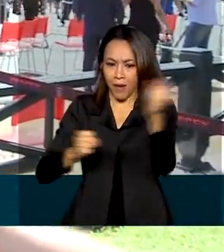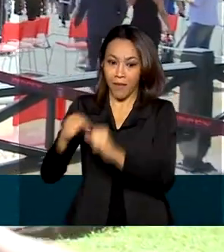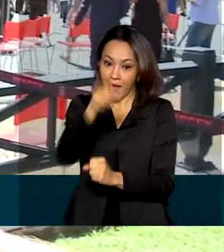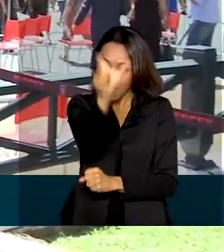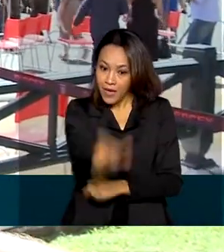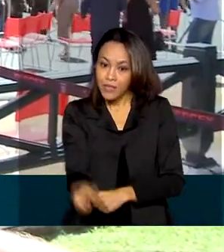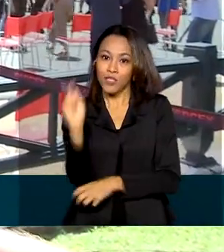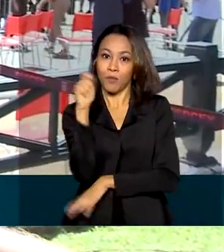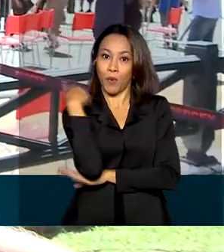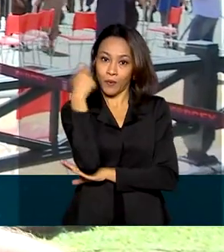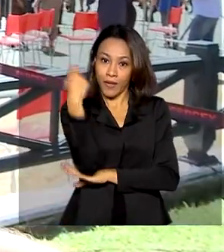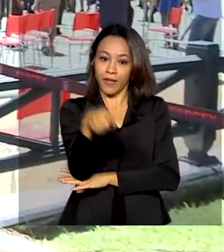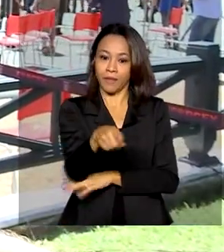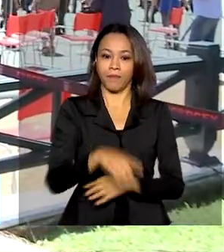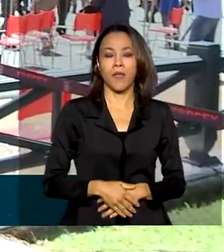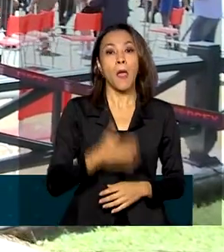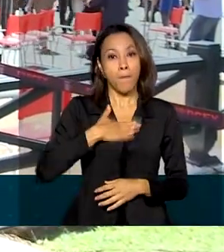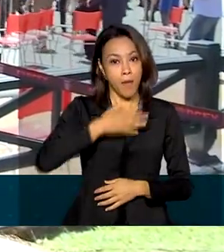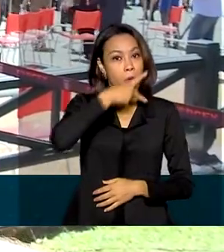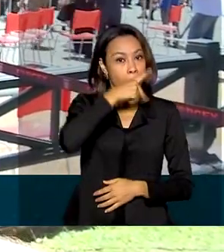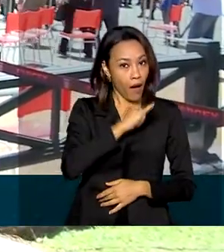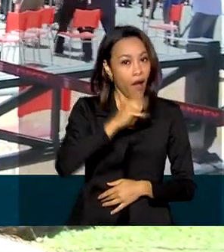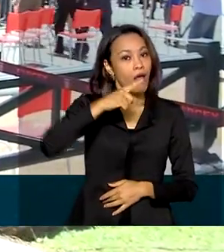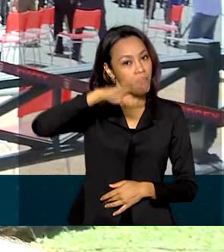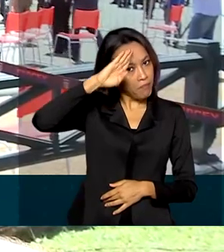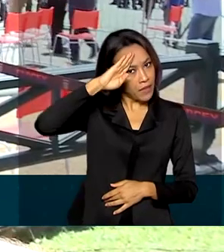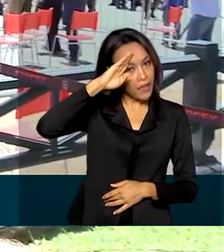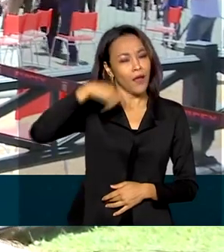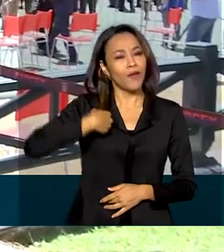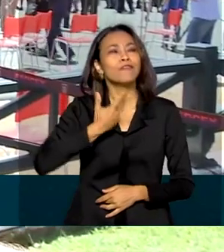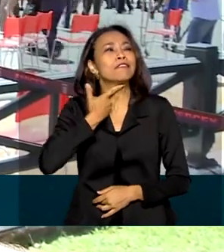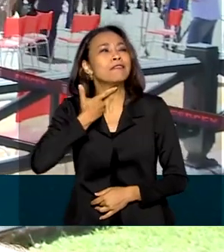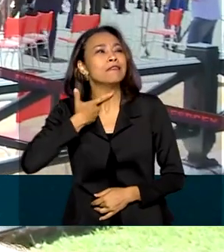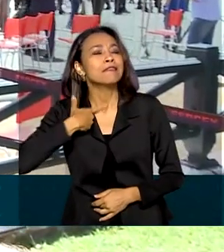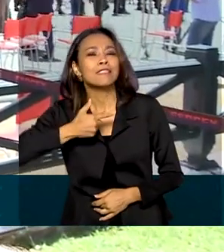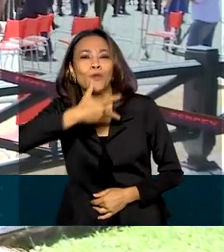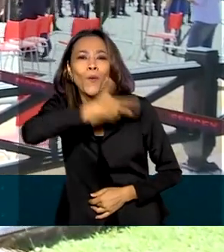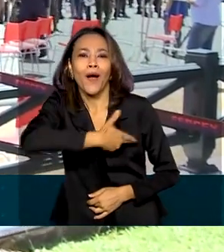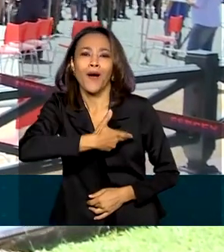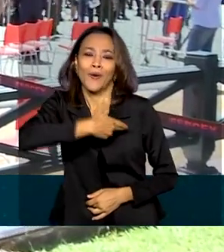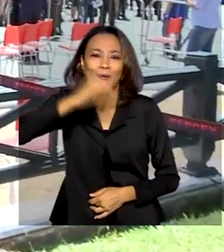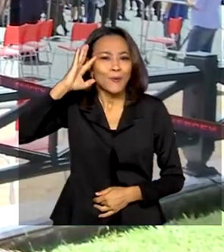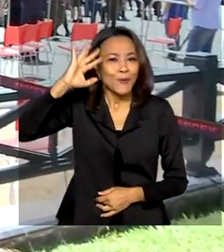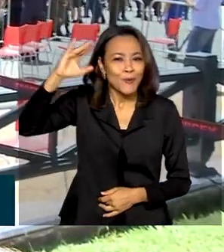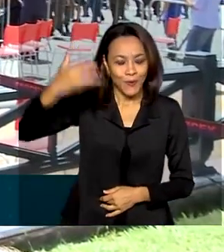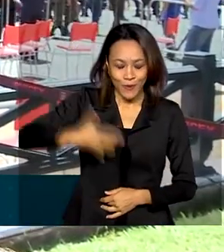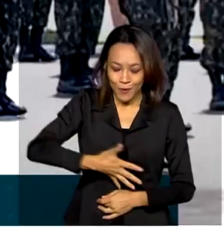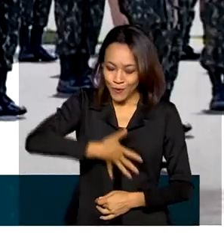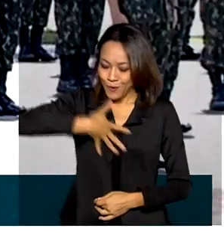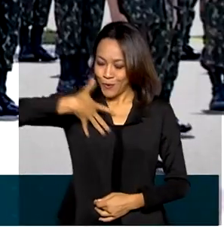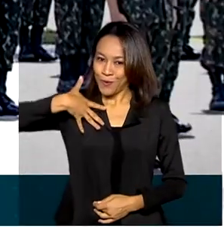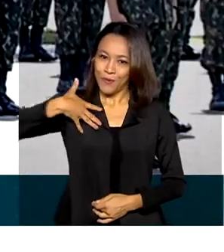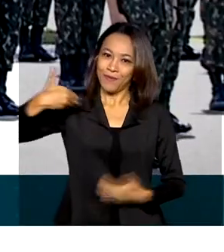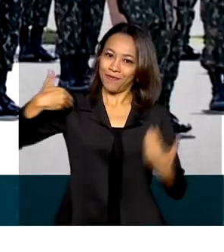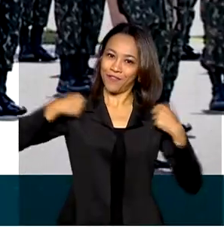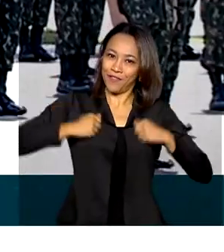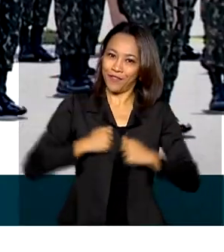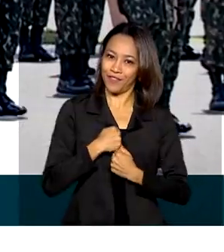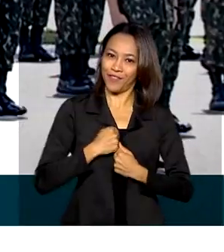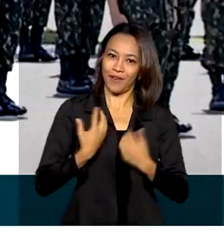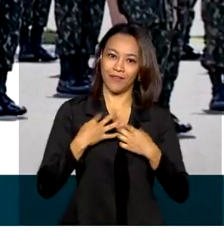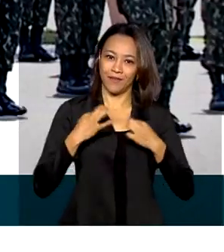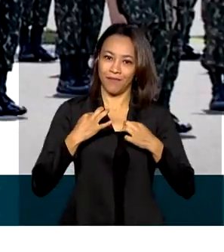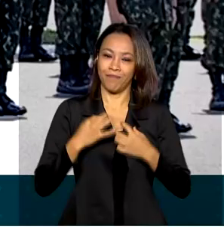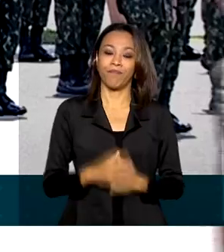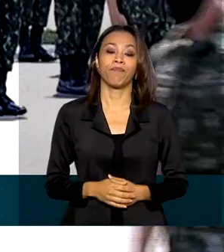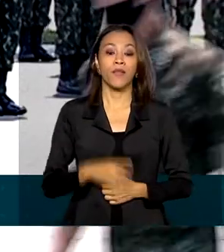Alegre. Meu pai também foi militar e eu sempre tive essa vontade, sempre tive esse sonho e hoje é uma honra vestir a farda da Verde Oliva. Este é o quinto ano